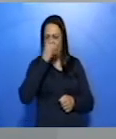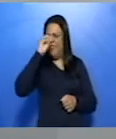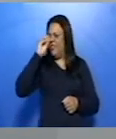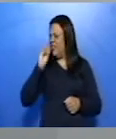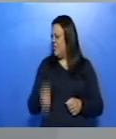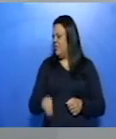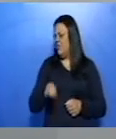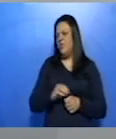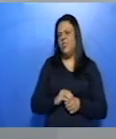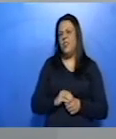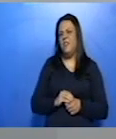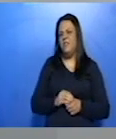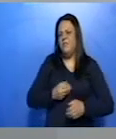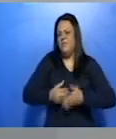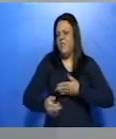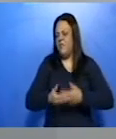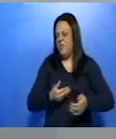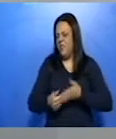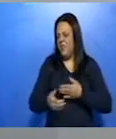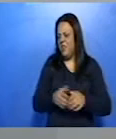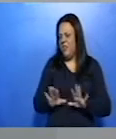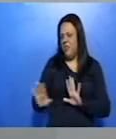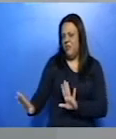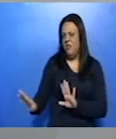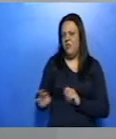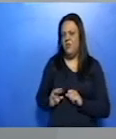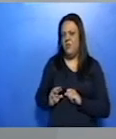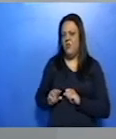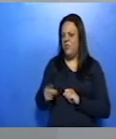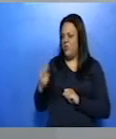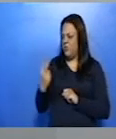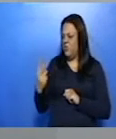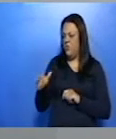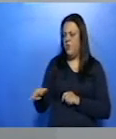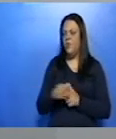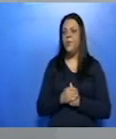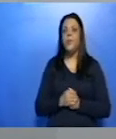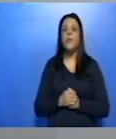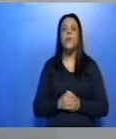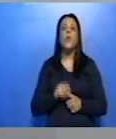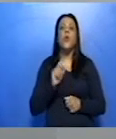a situação dessa relação extraconjugal. Mas o que acontece? acontece?